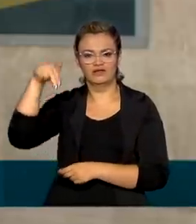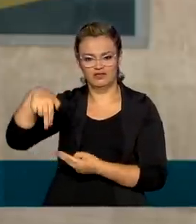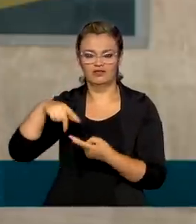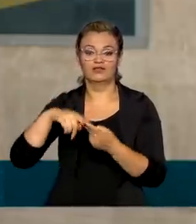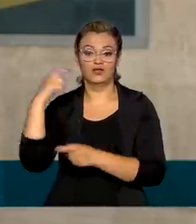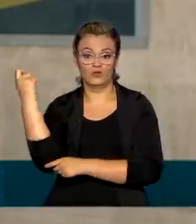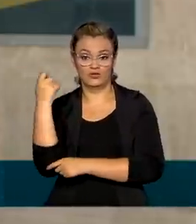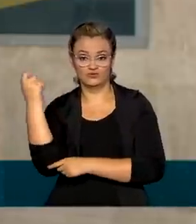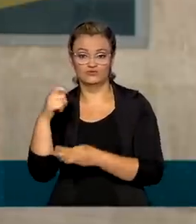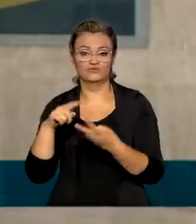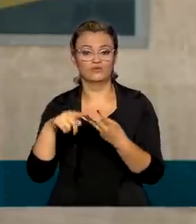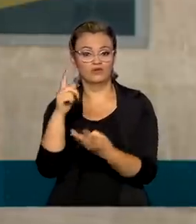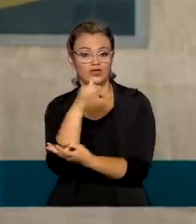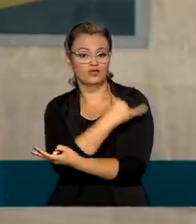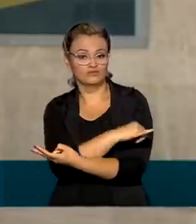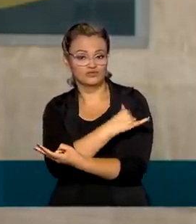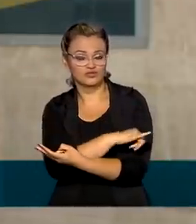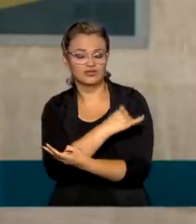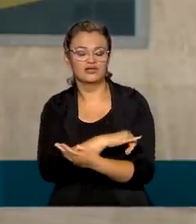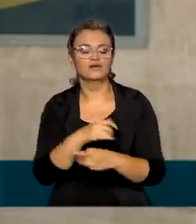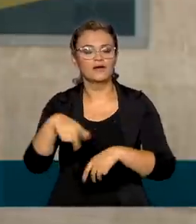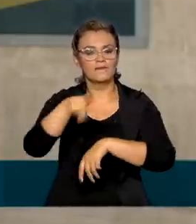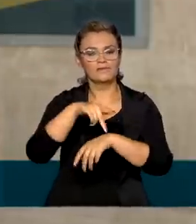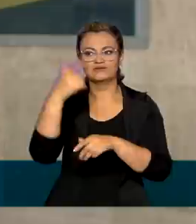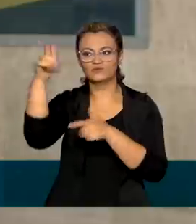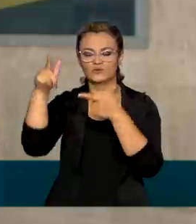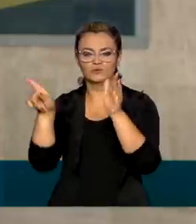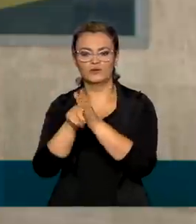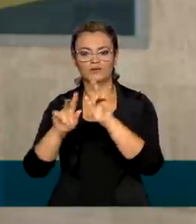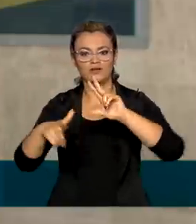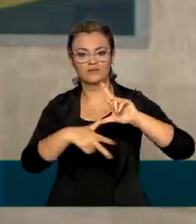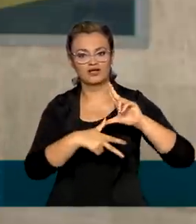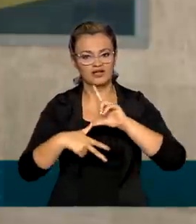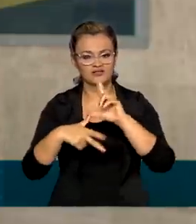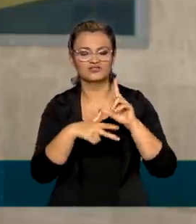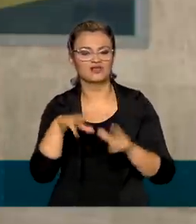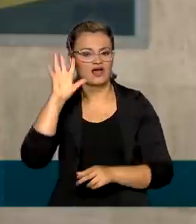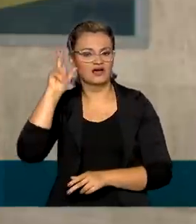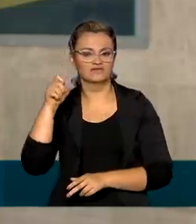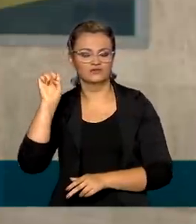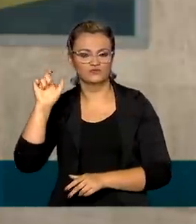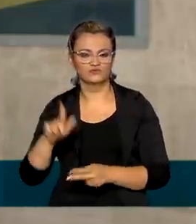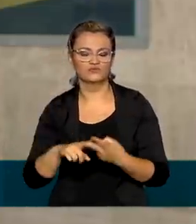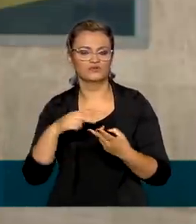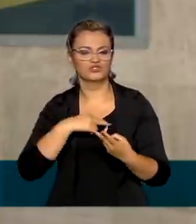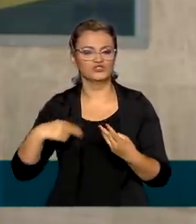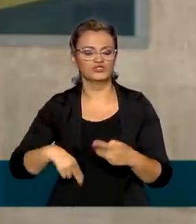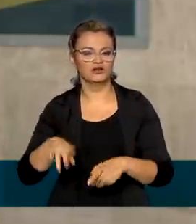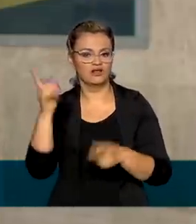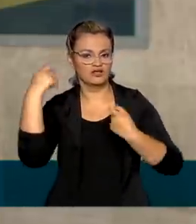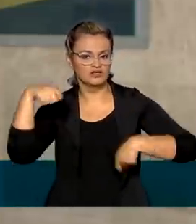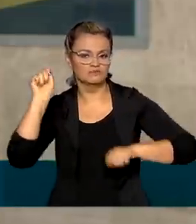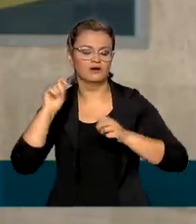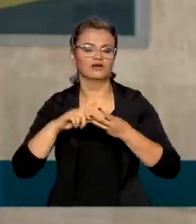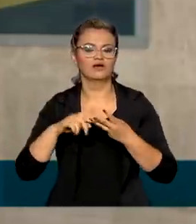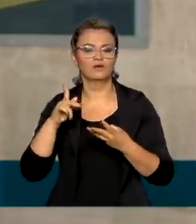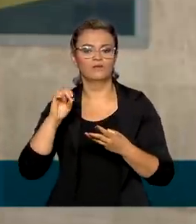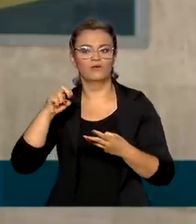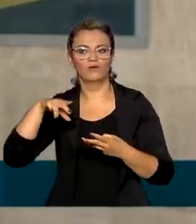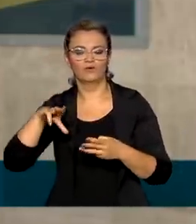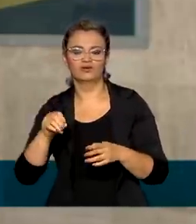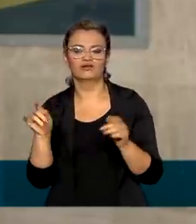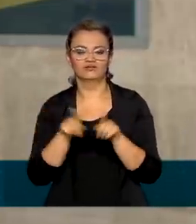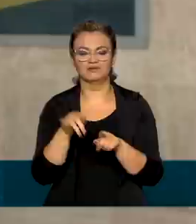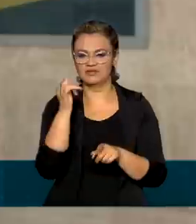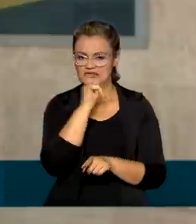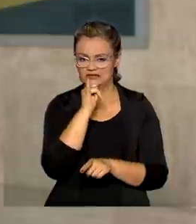e também no Rio de Janeiro, além de outros países da América Latina, além de África do Sul, Bélgica, China, Espanha, Polônia e Reino Unido.